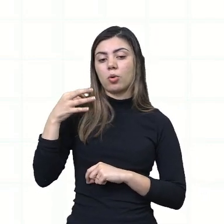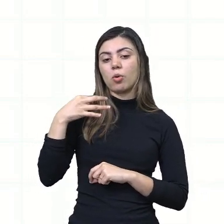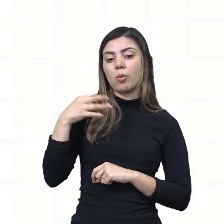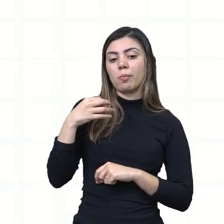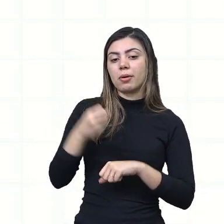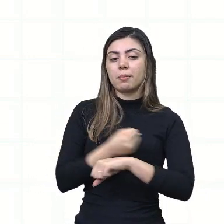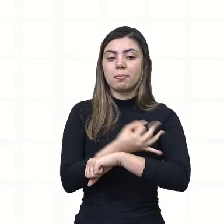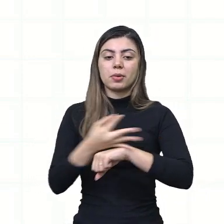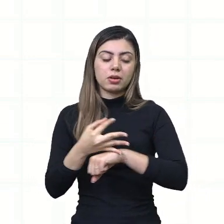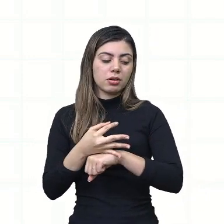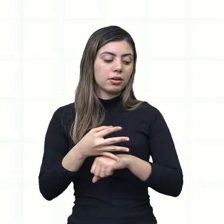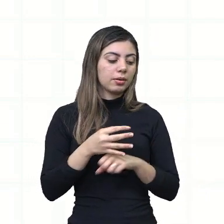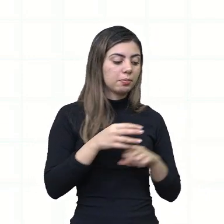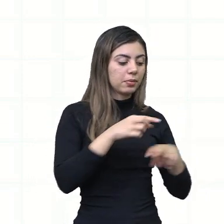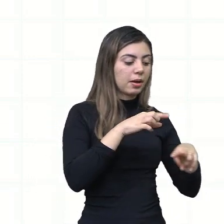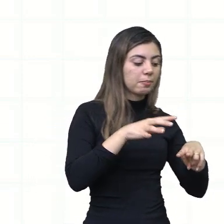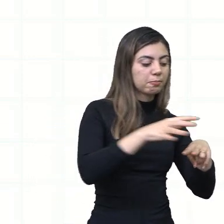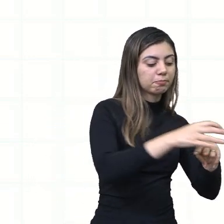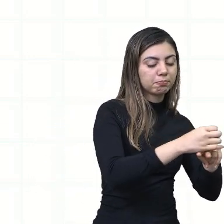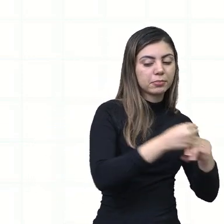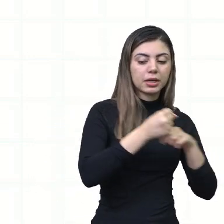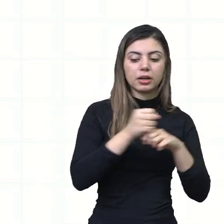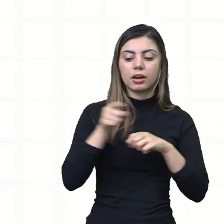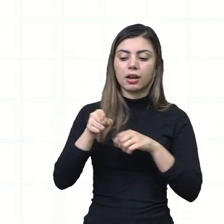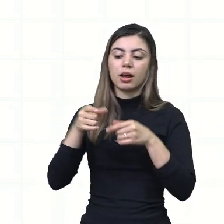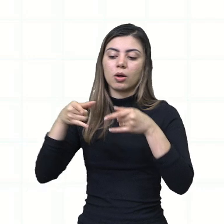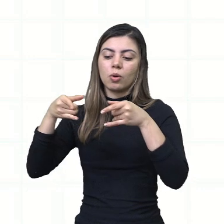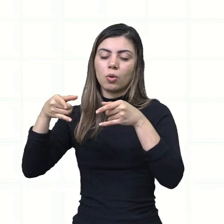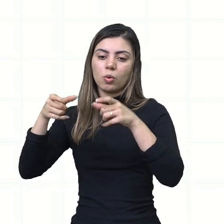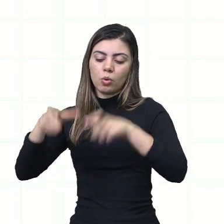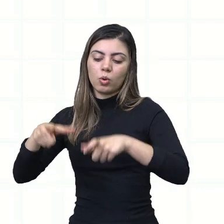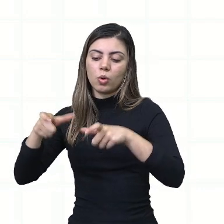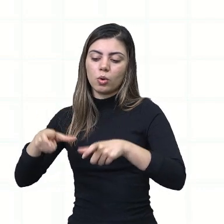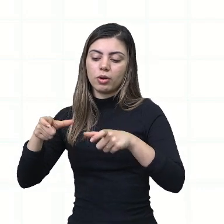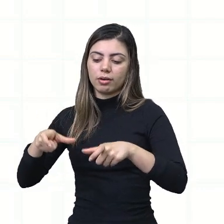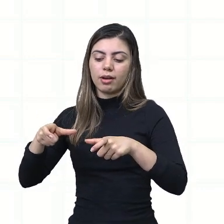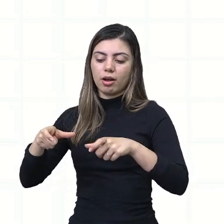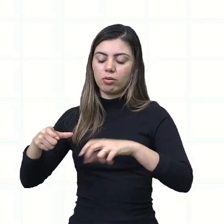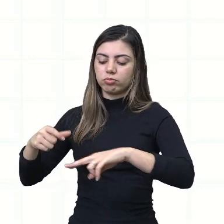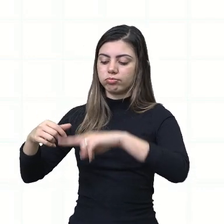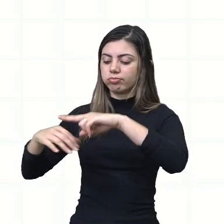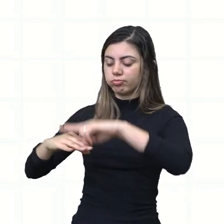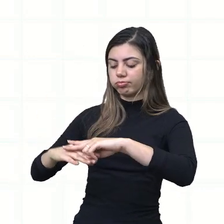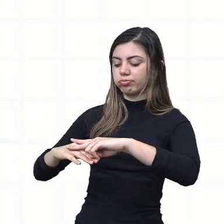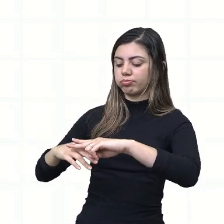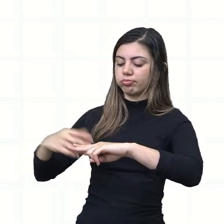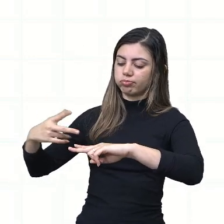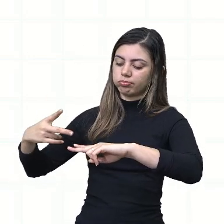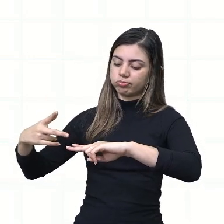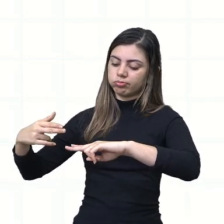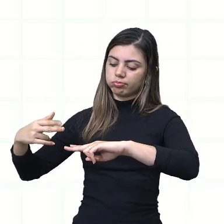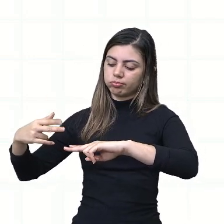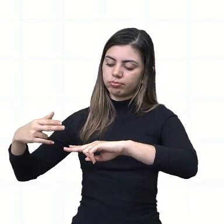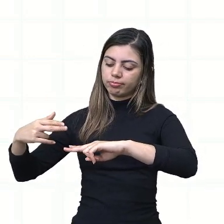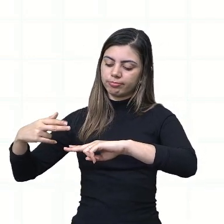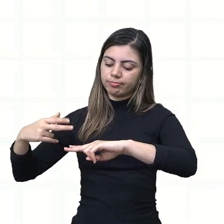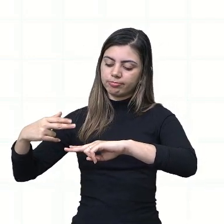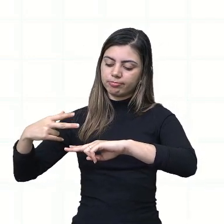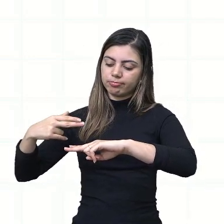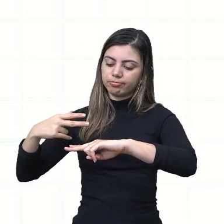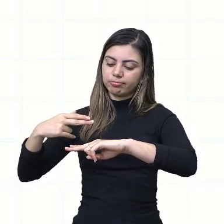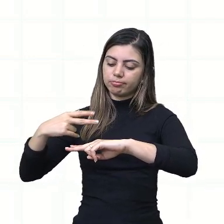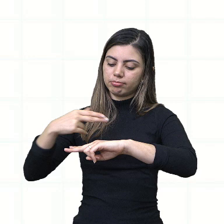levaram o seu corpo, né? Ao necrotério. E quando abriram na mesa o seu corpo sem mistério.